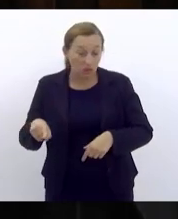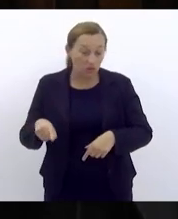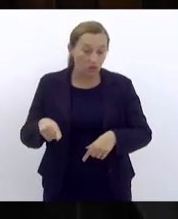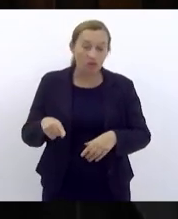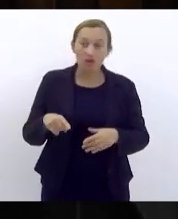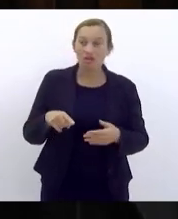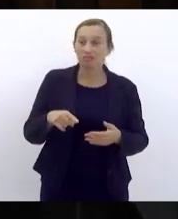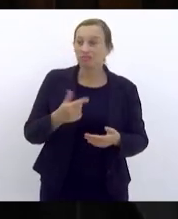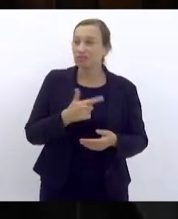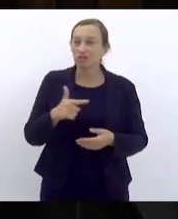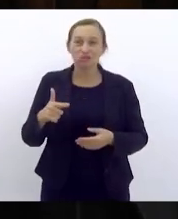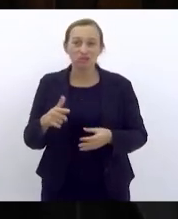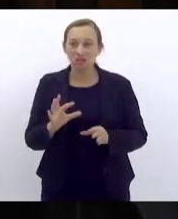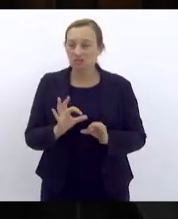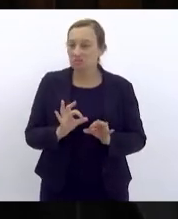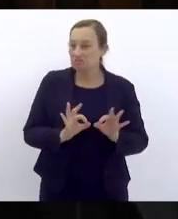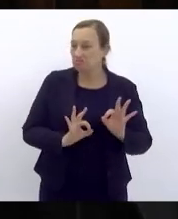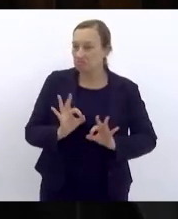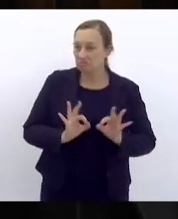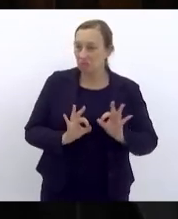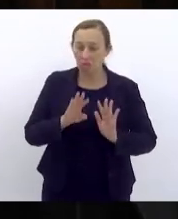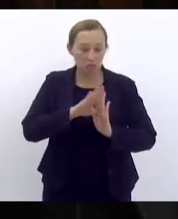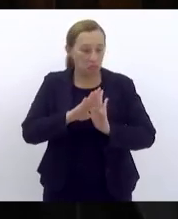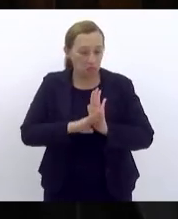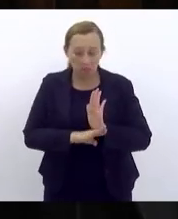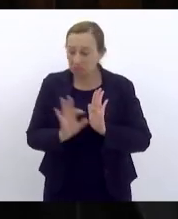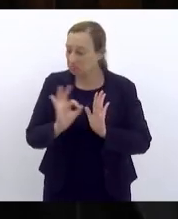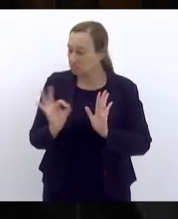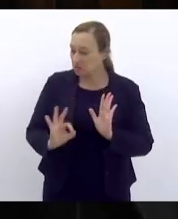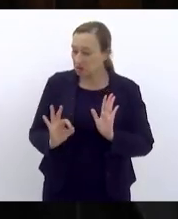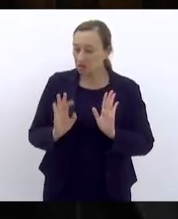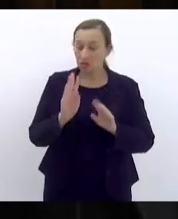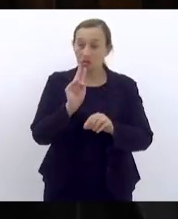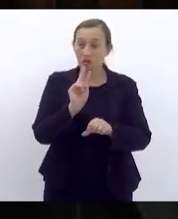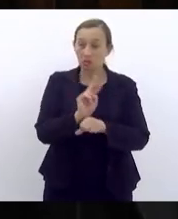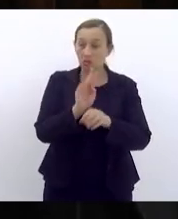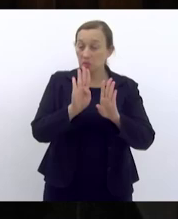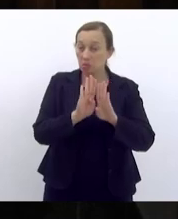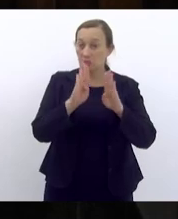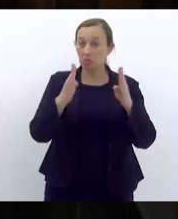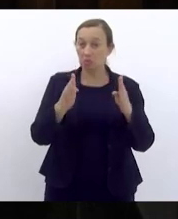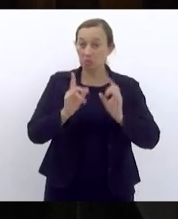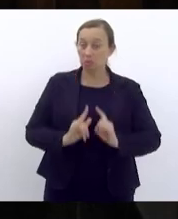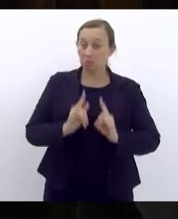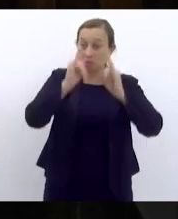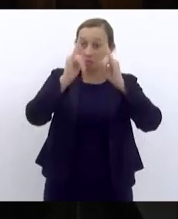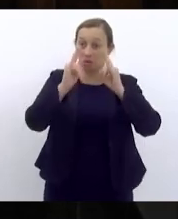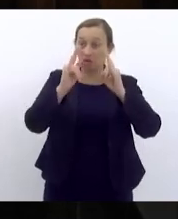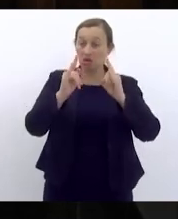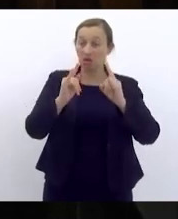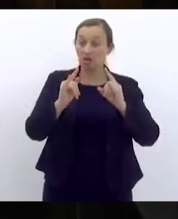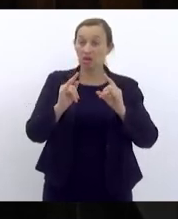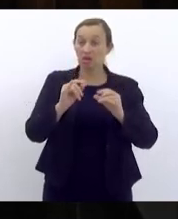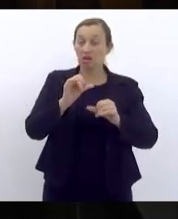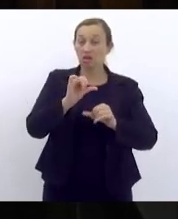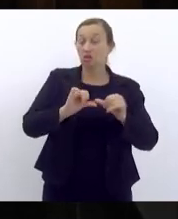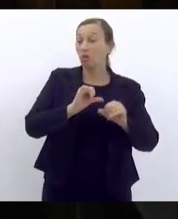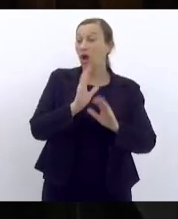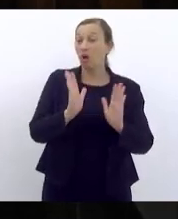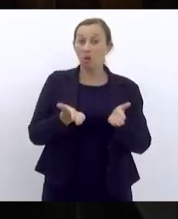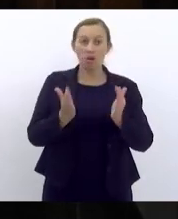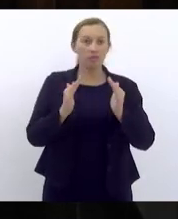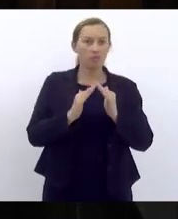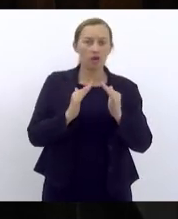desordem as portarias dos prédios virou moradia infelizmente